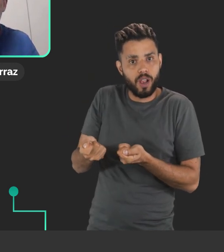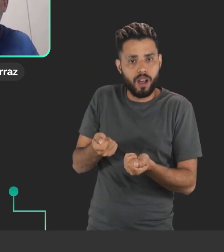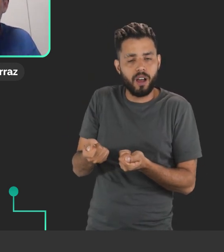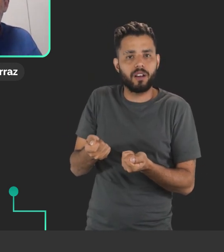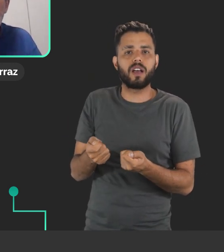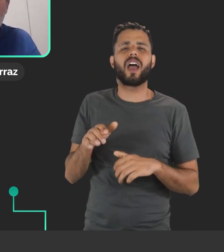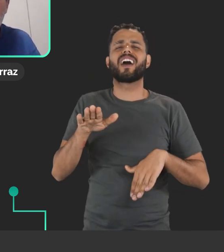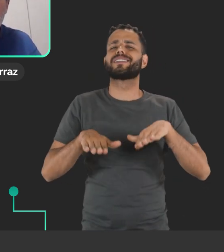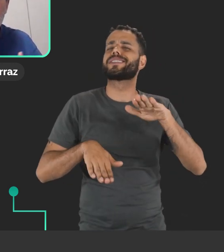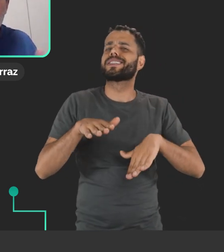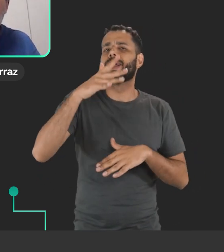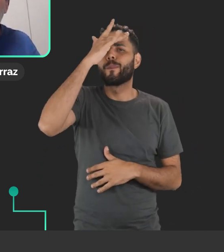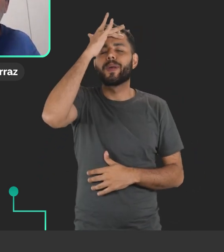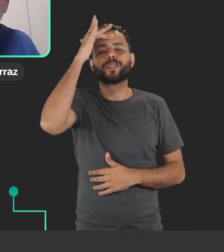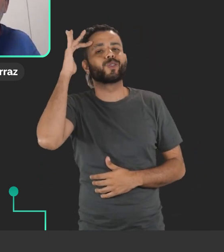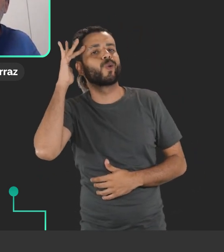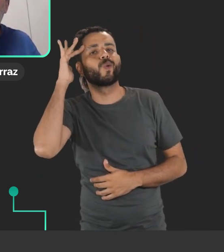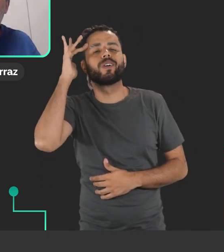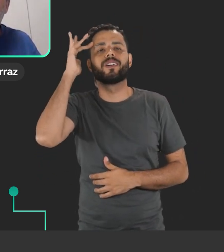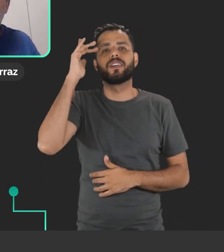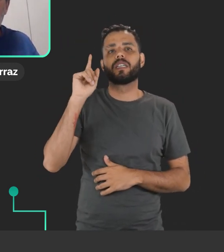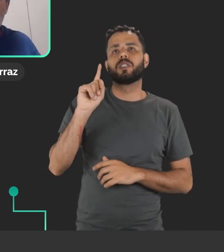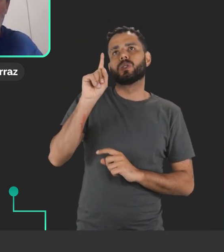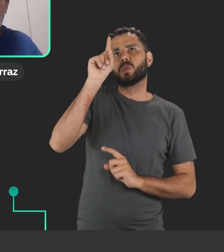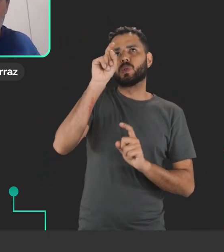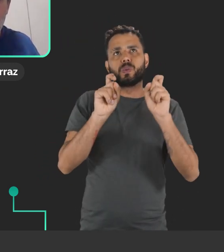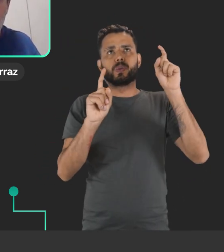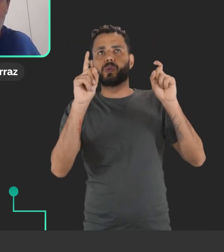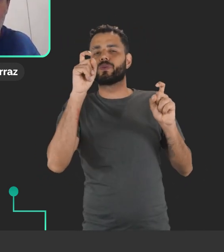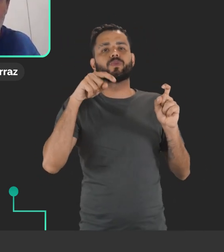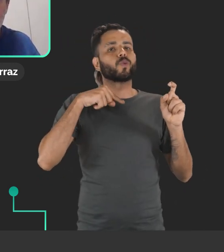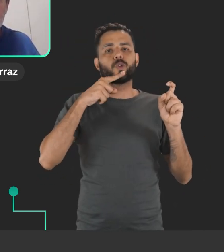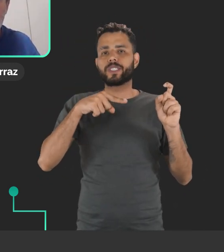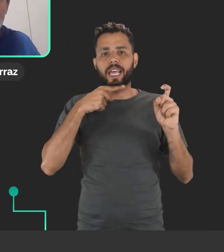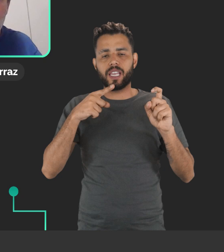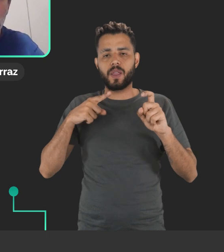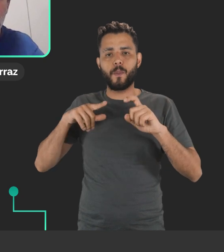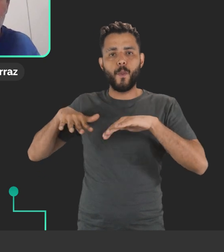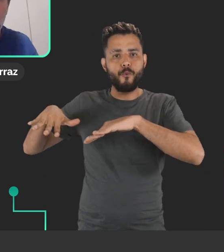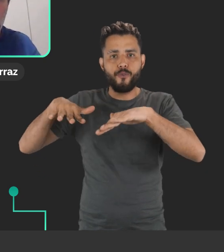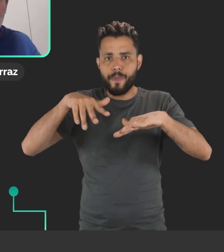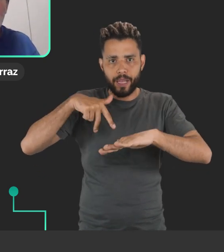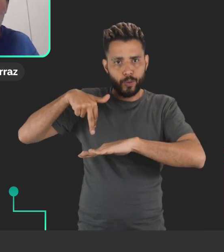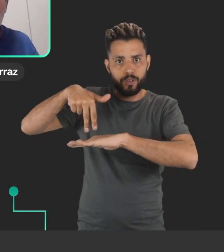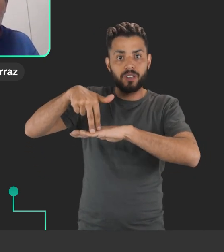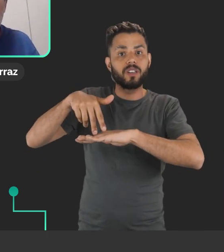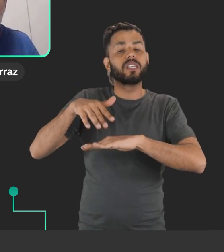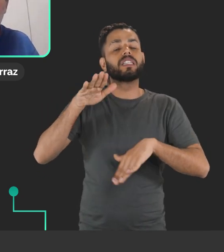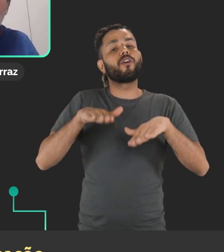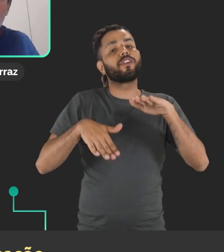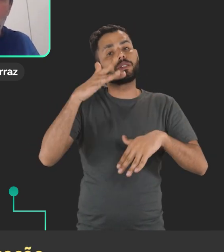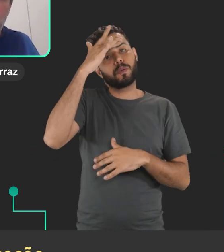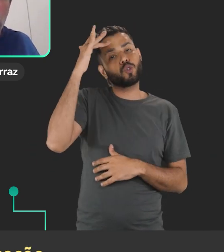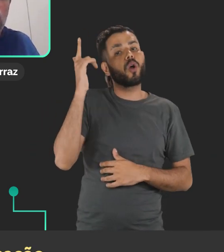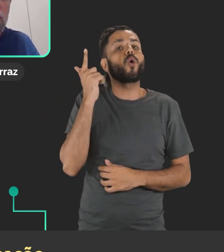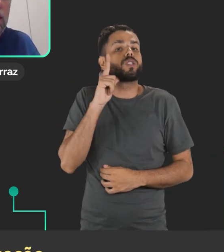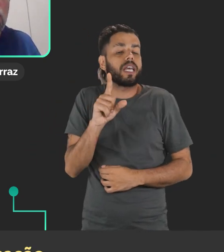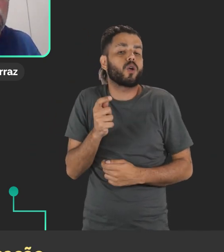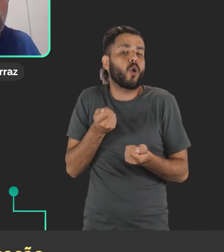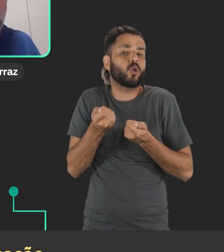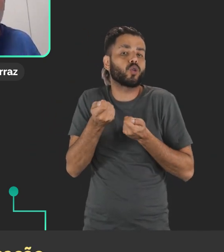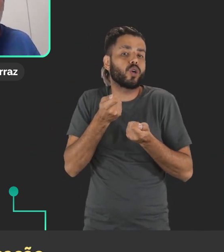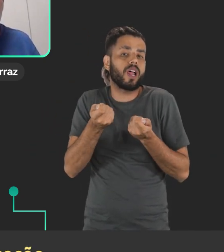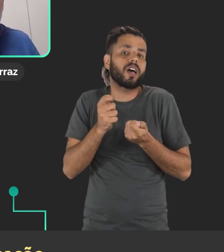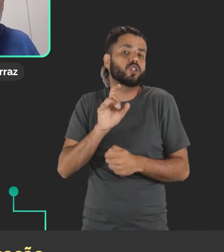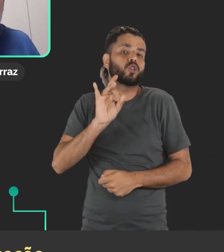pessoas, né, uma pessoa que pode não fazer uso de gestos, né, que não pode se movimentar, talvez ela consiga